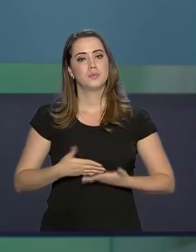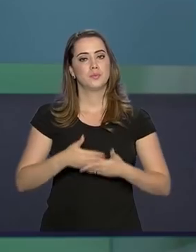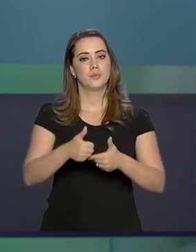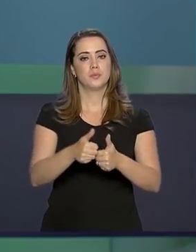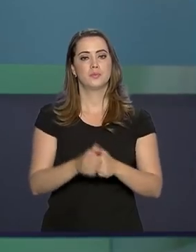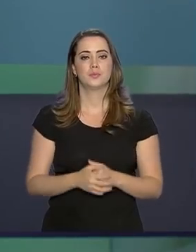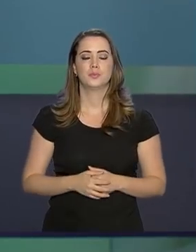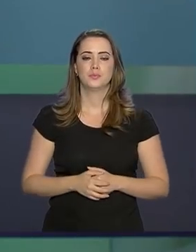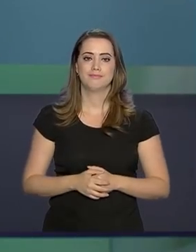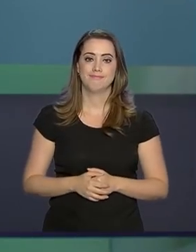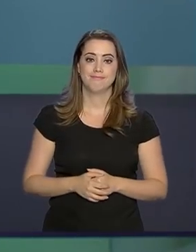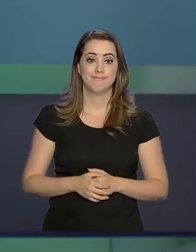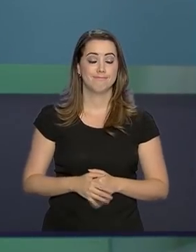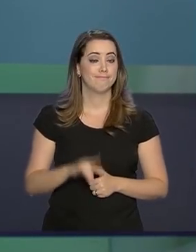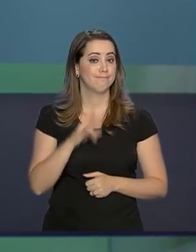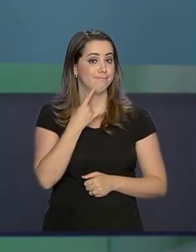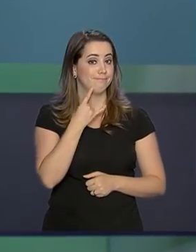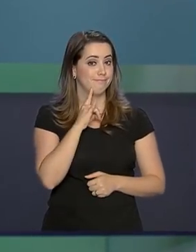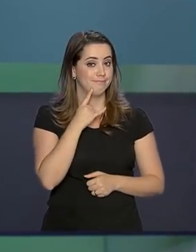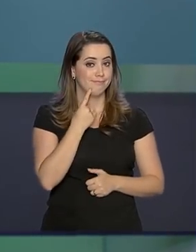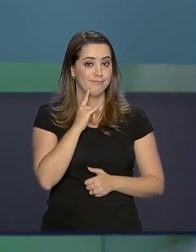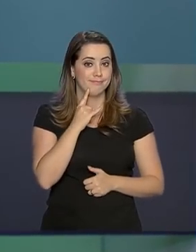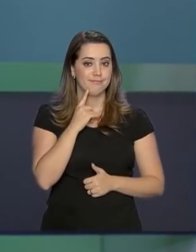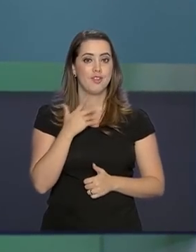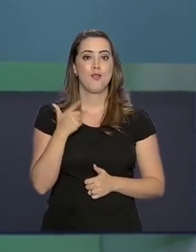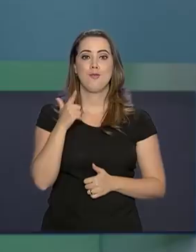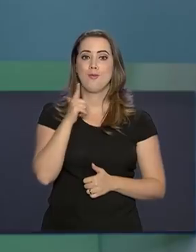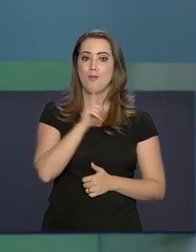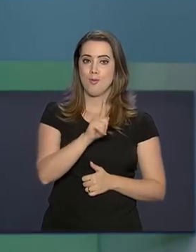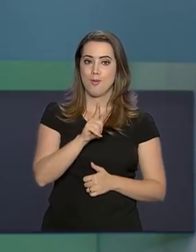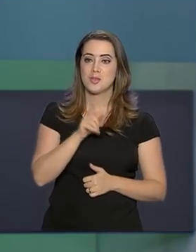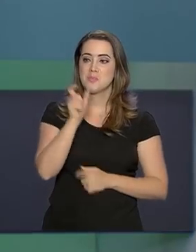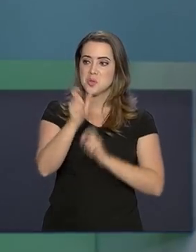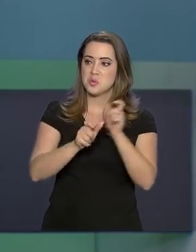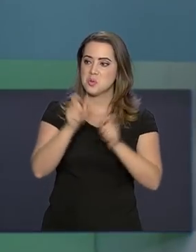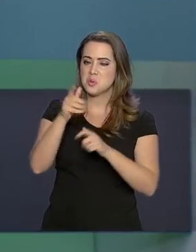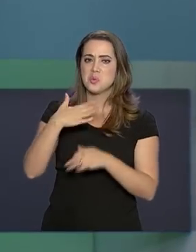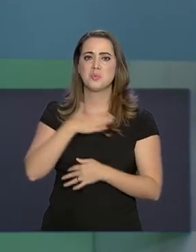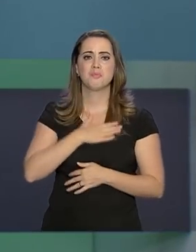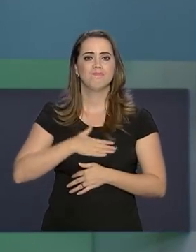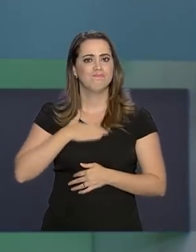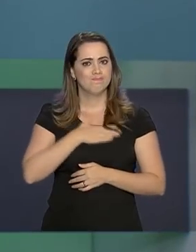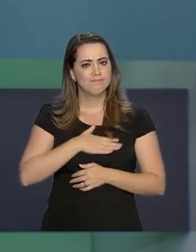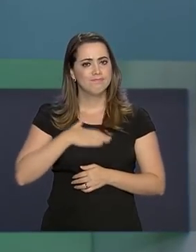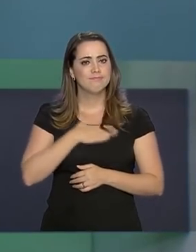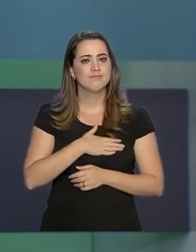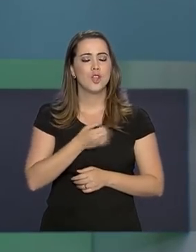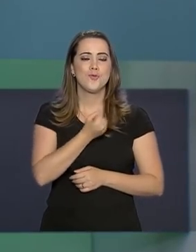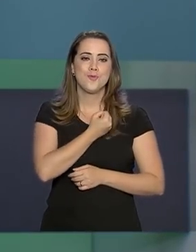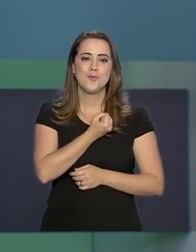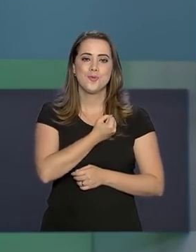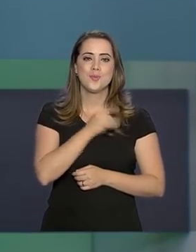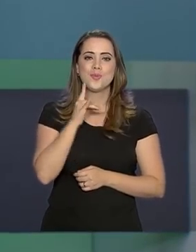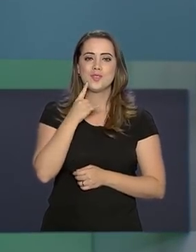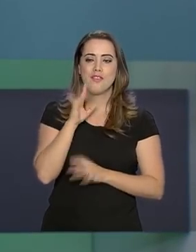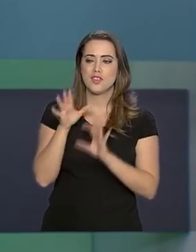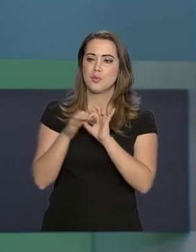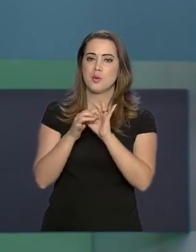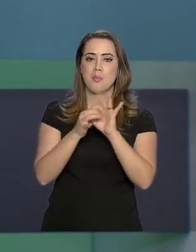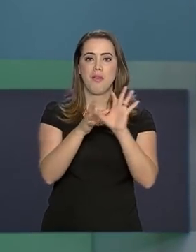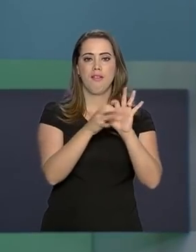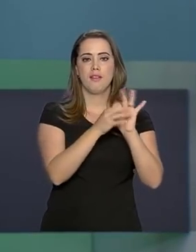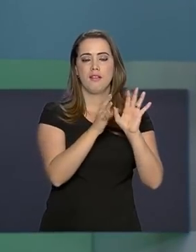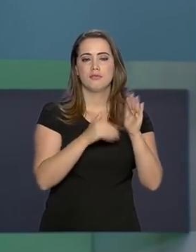melhor. As cervejas artesanais ganharam o público brasileiro. E o número de cervejarias autorizadas